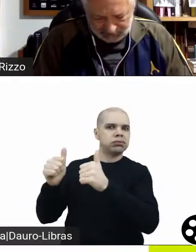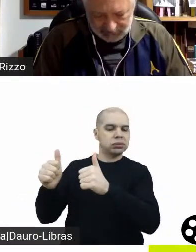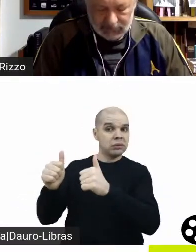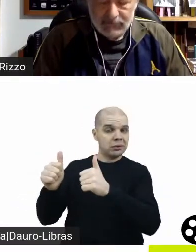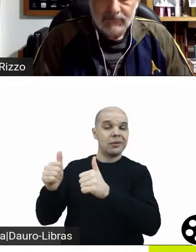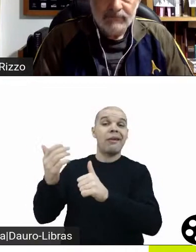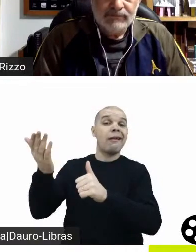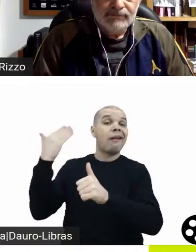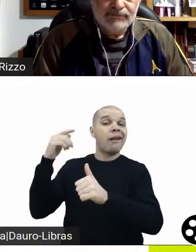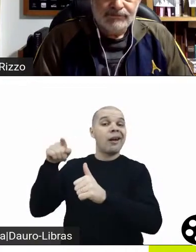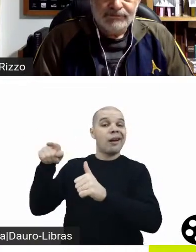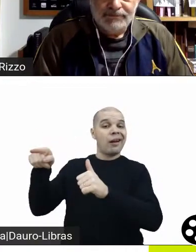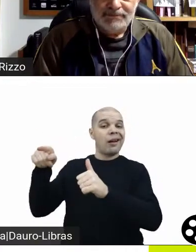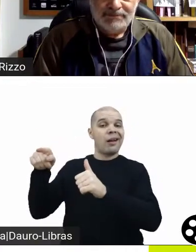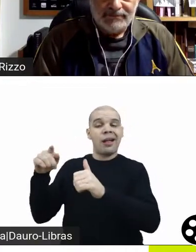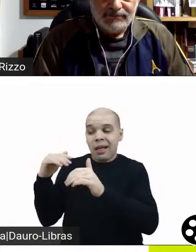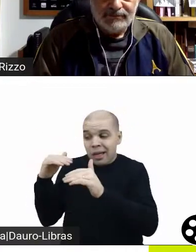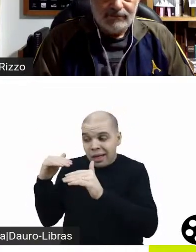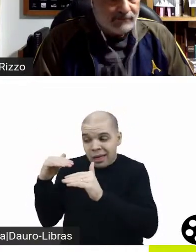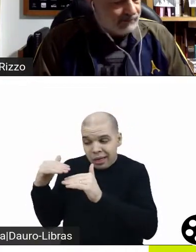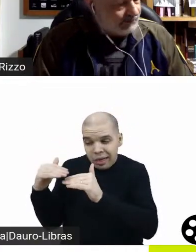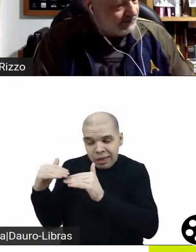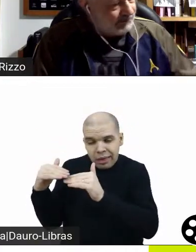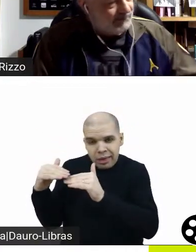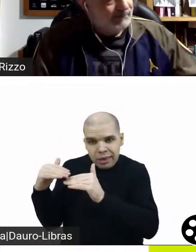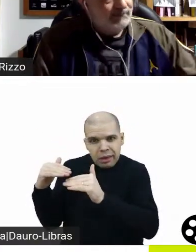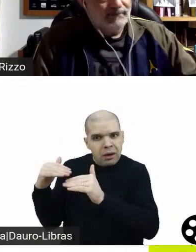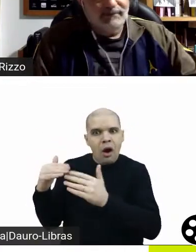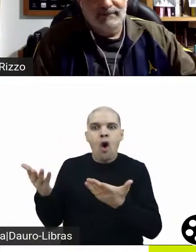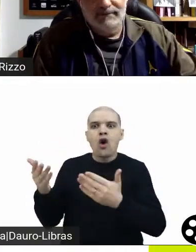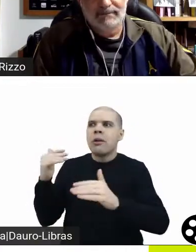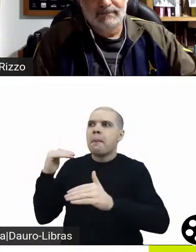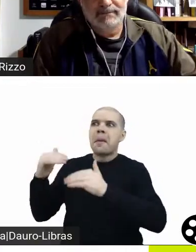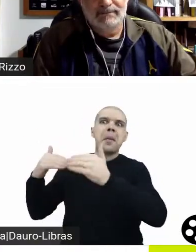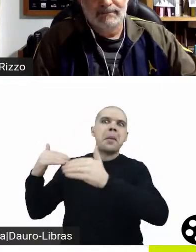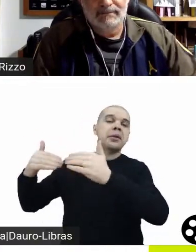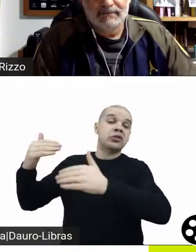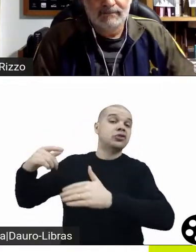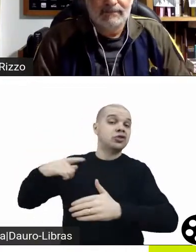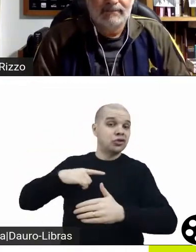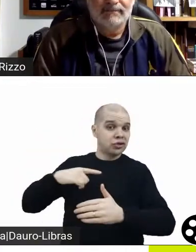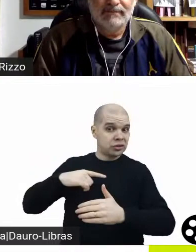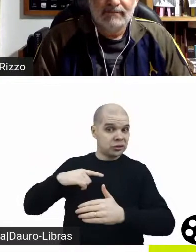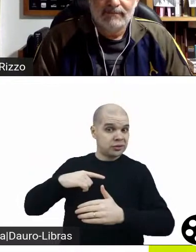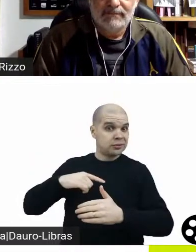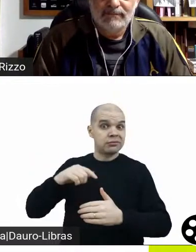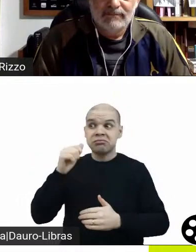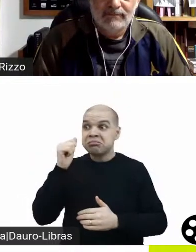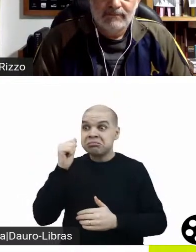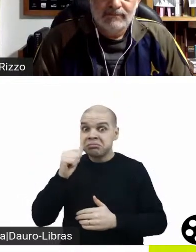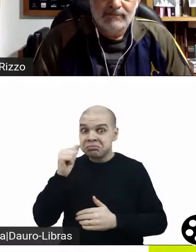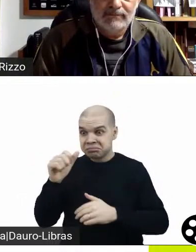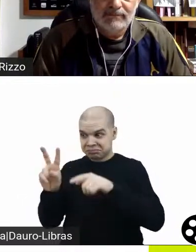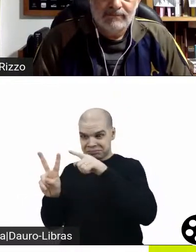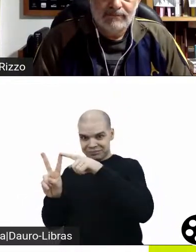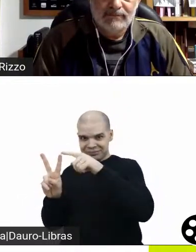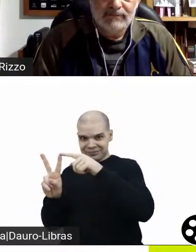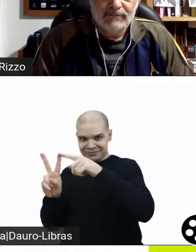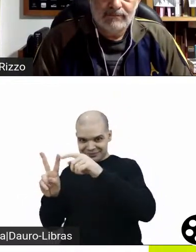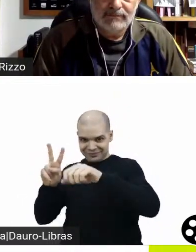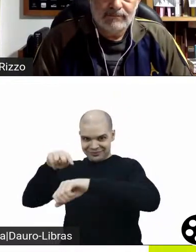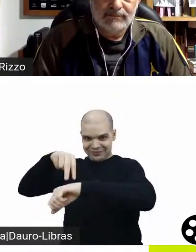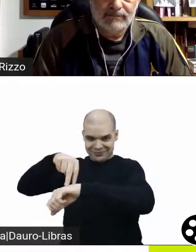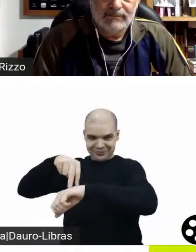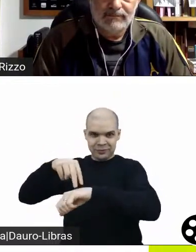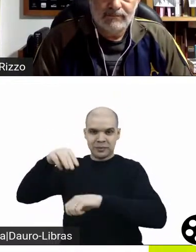a Toni Colletti, ela importou bastante para fazer o papel, e esse papel abre portas para ela nos Estados Unidos. Alguns anos depois, cerca de